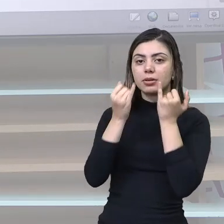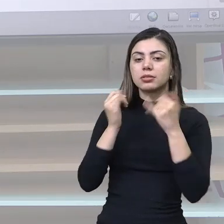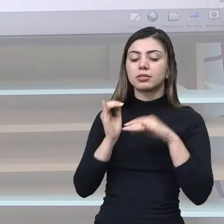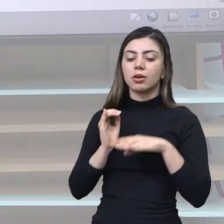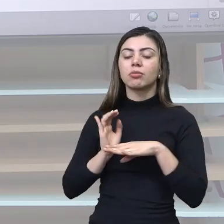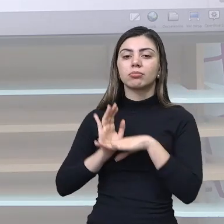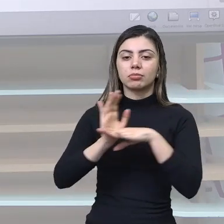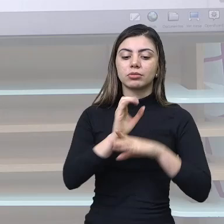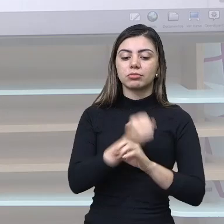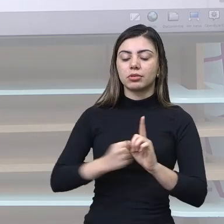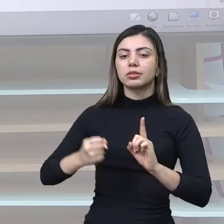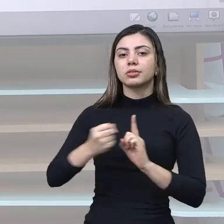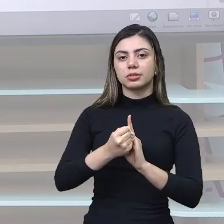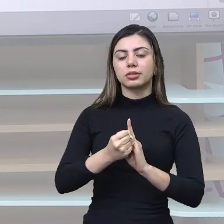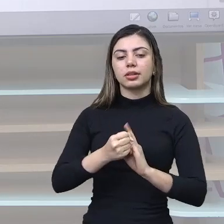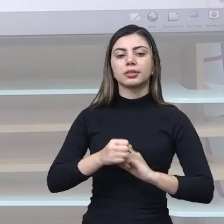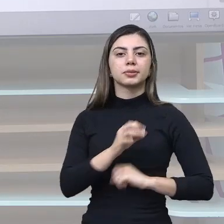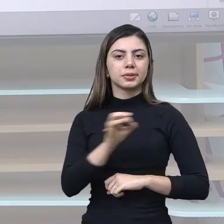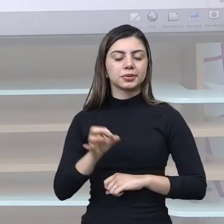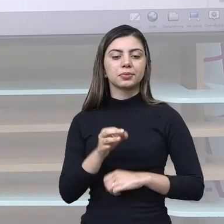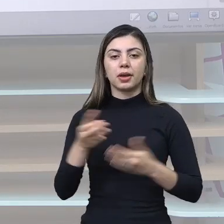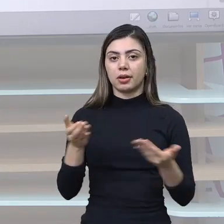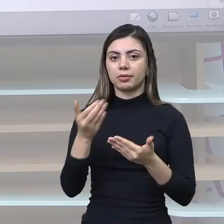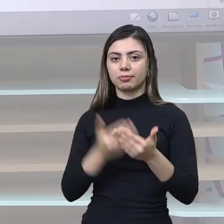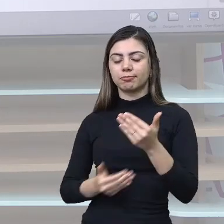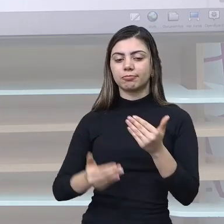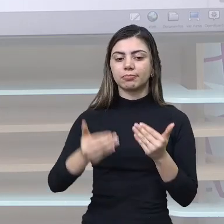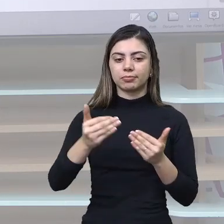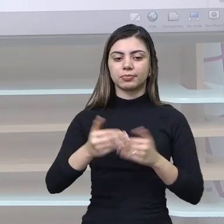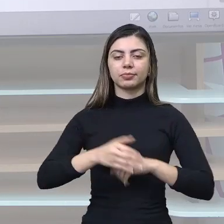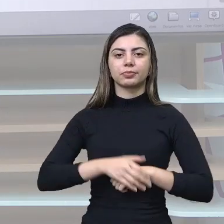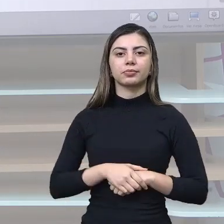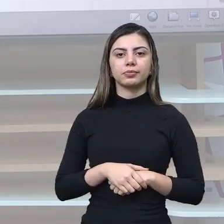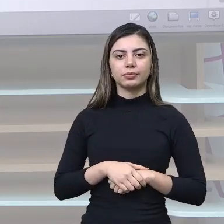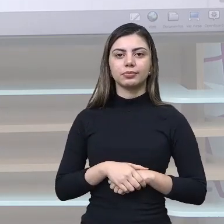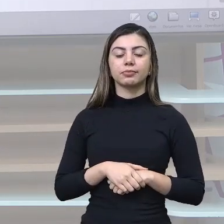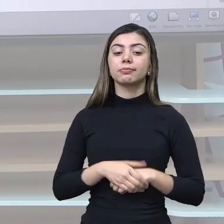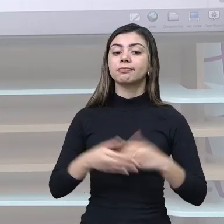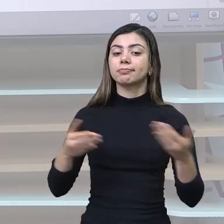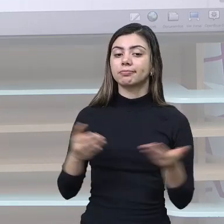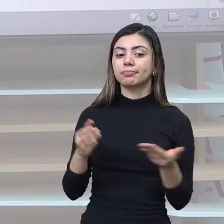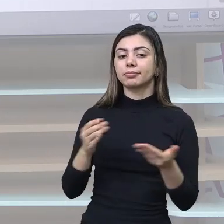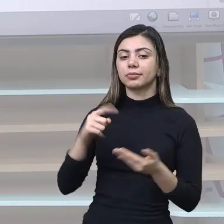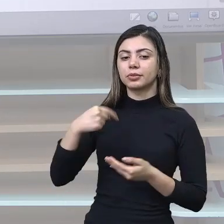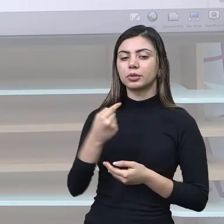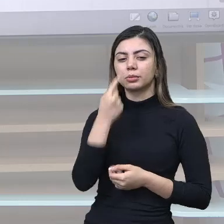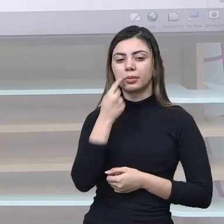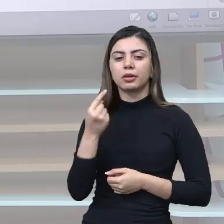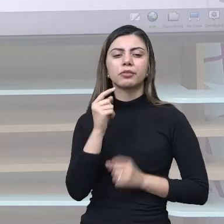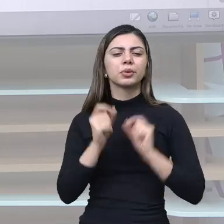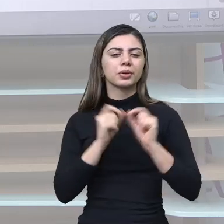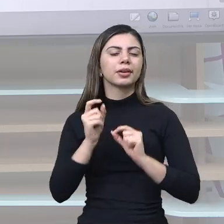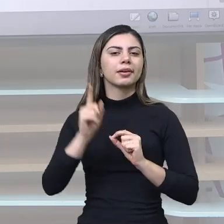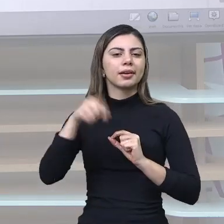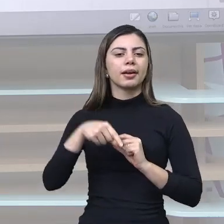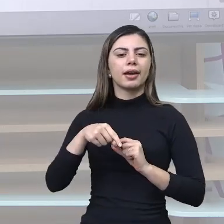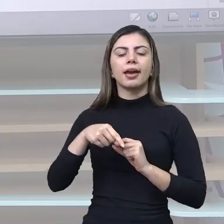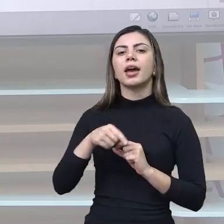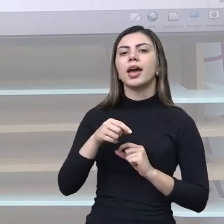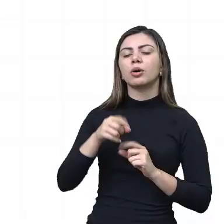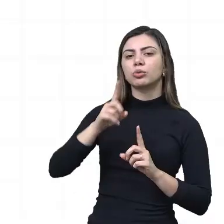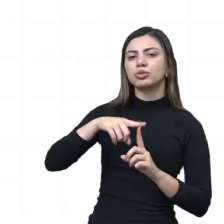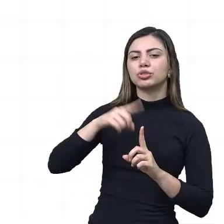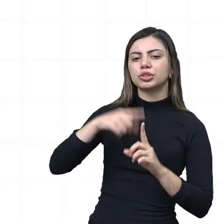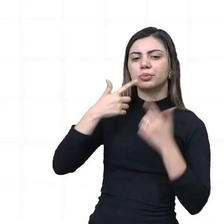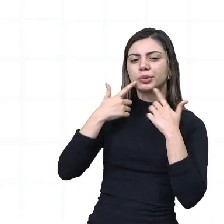sociedade, certinho? Então, continuando, vamos à linguagem jornalística. Acompanhe